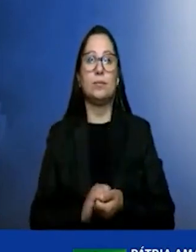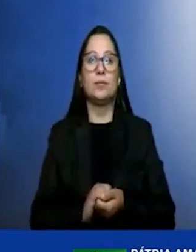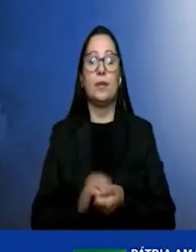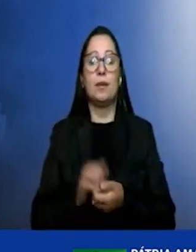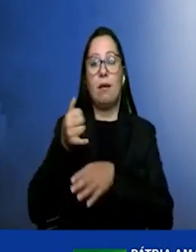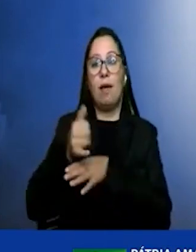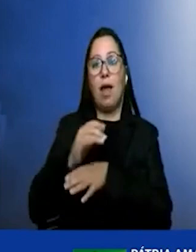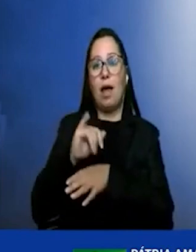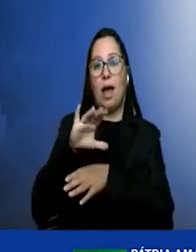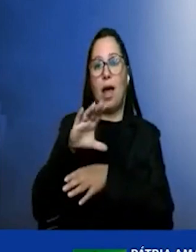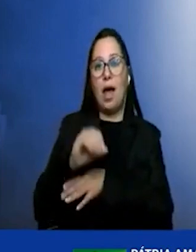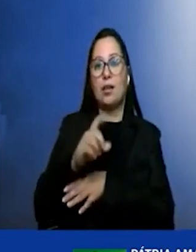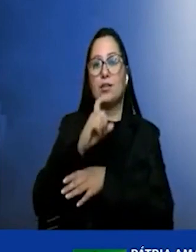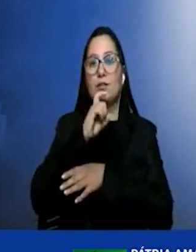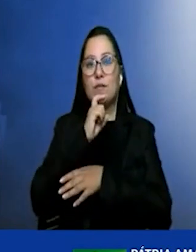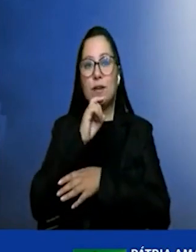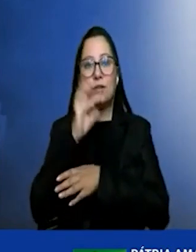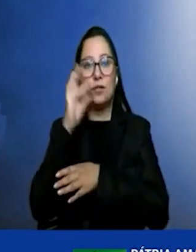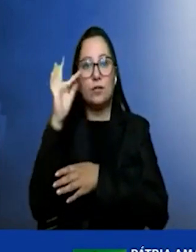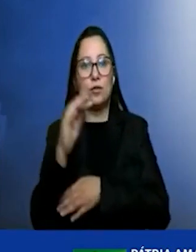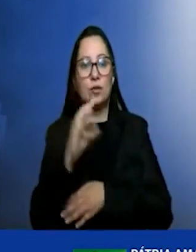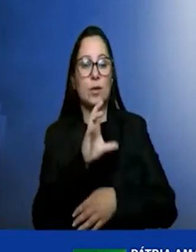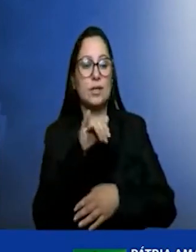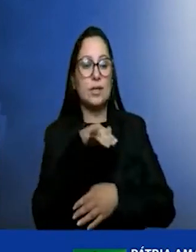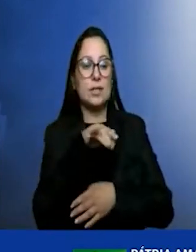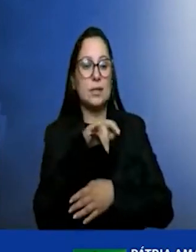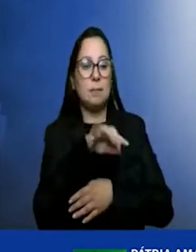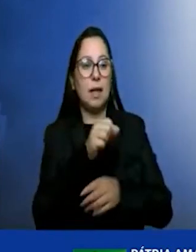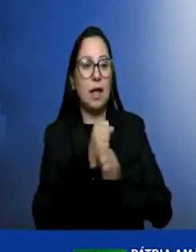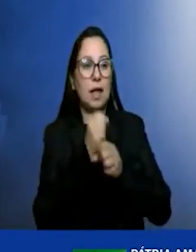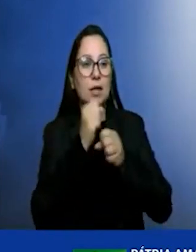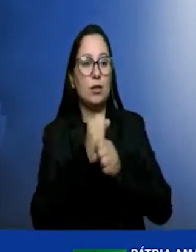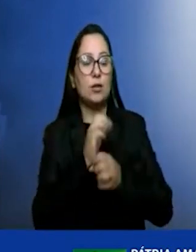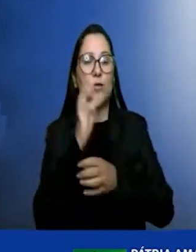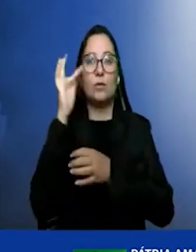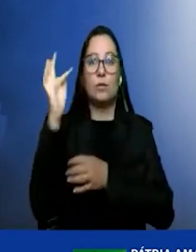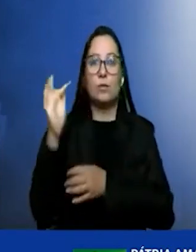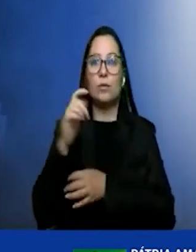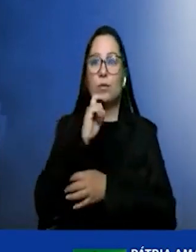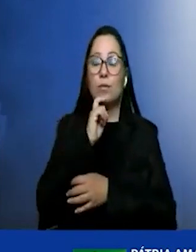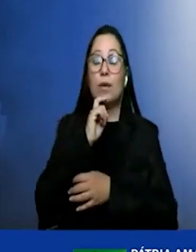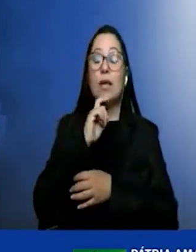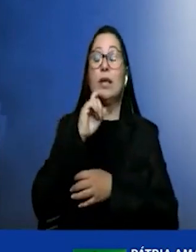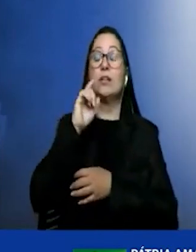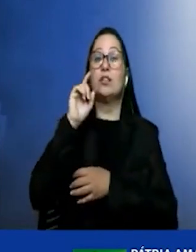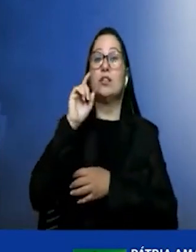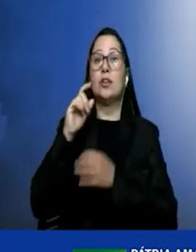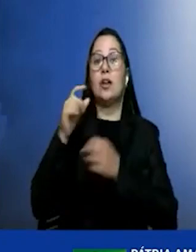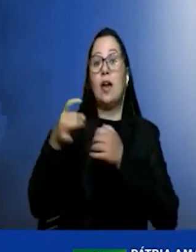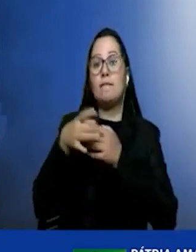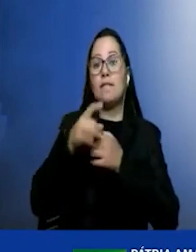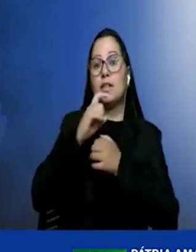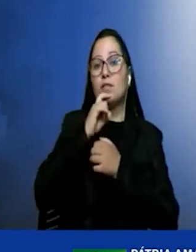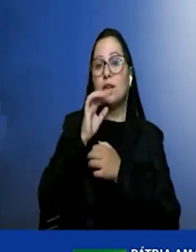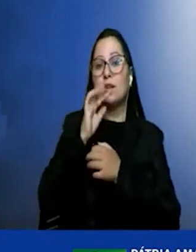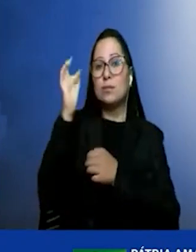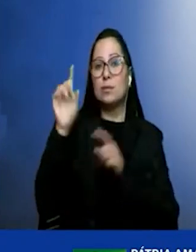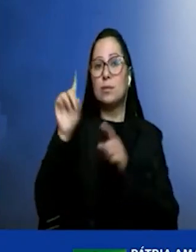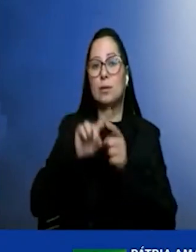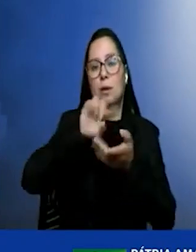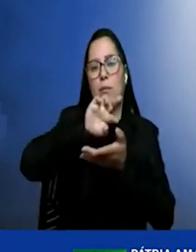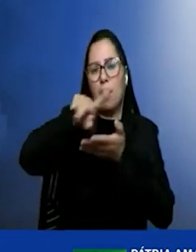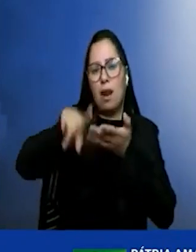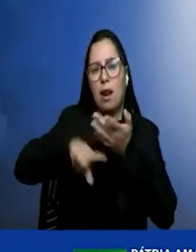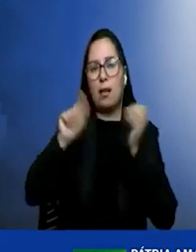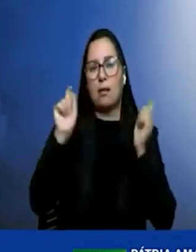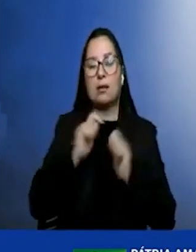possamos ter cimento verde no futuro que nós possamos ter vidro verde no futuro e toda uma série de processos industriais que vão garantir